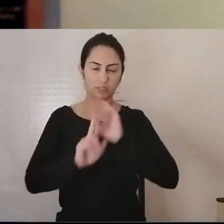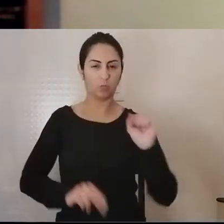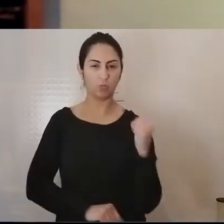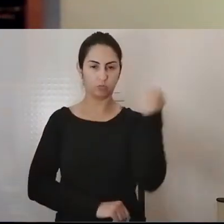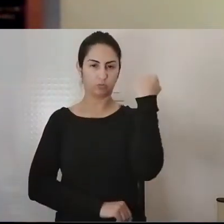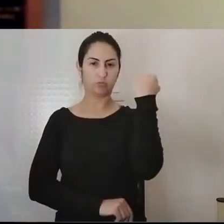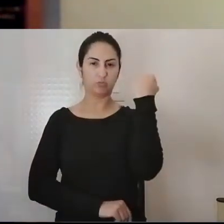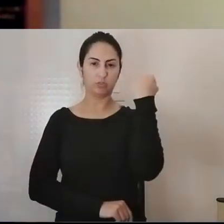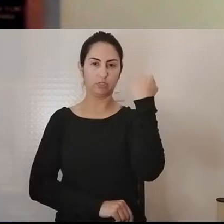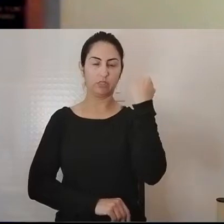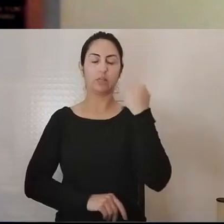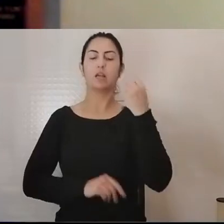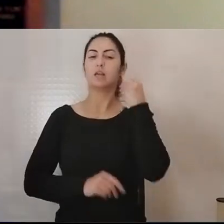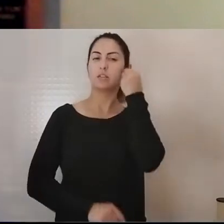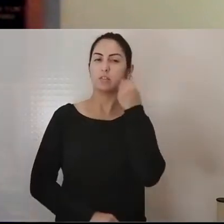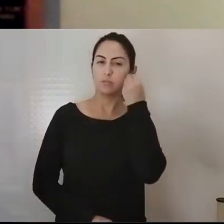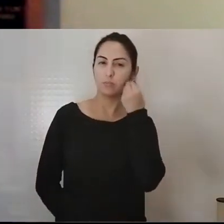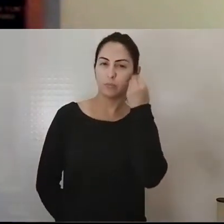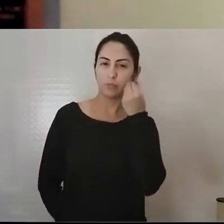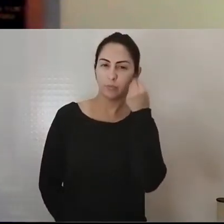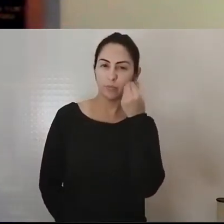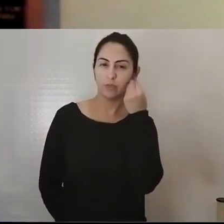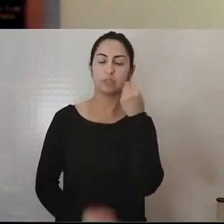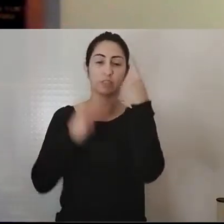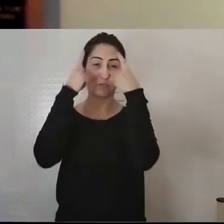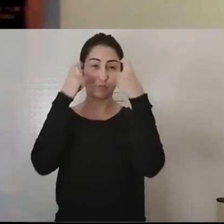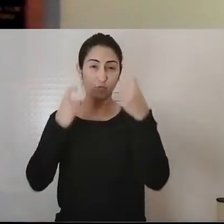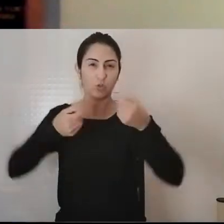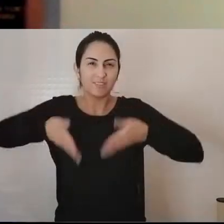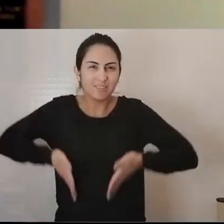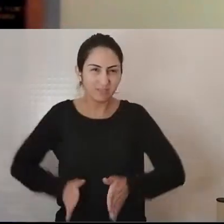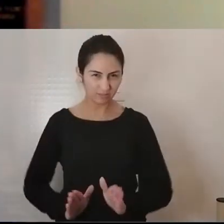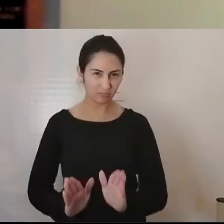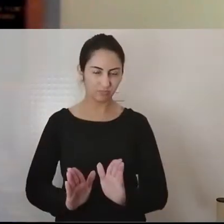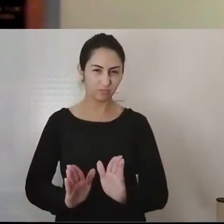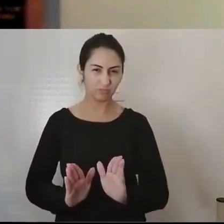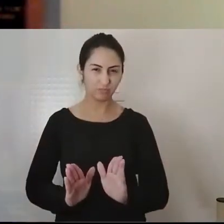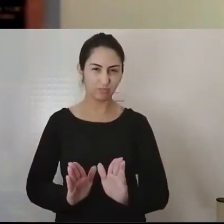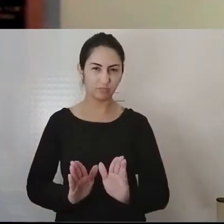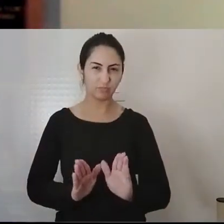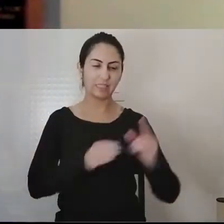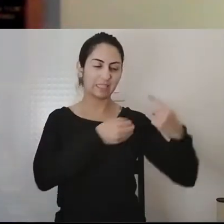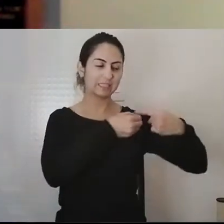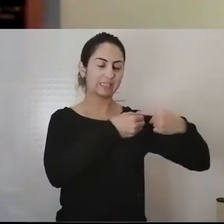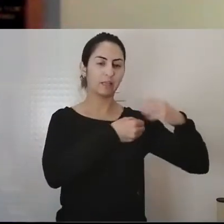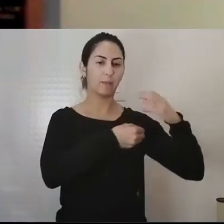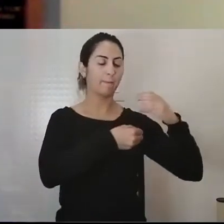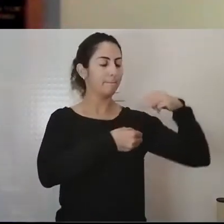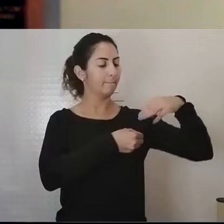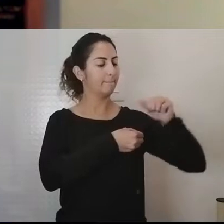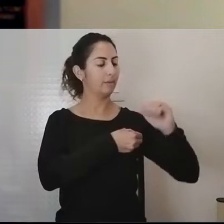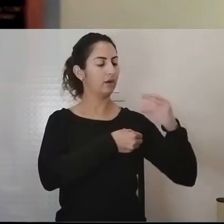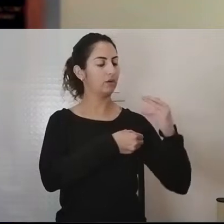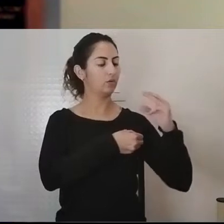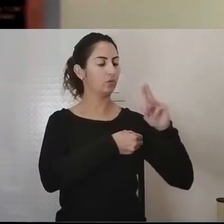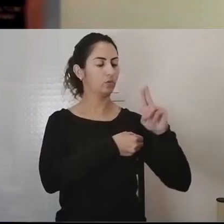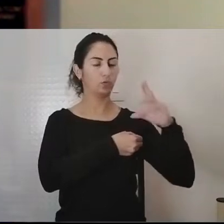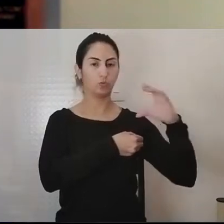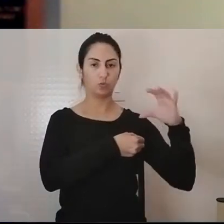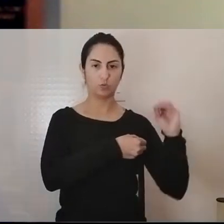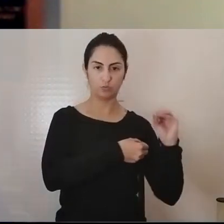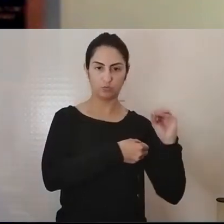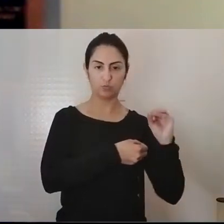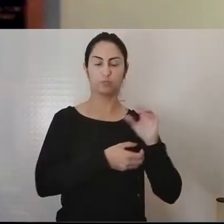Experiência de Violência no Serviço de Parto, na cidade de Maputo, Violence Against Women and Girls in Public